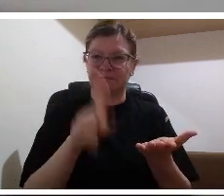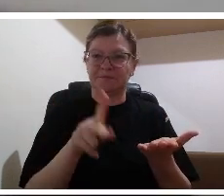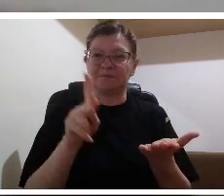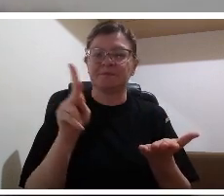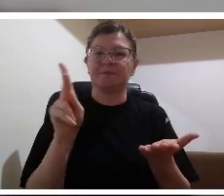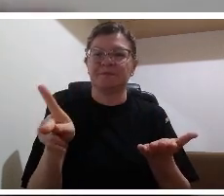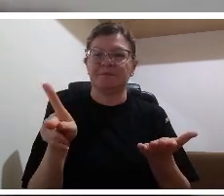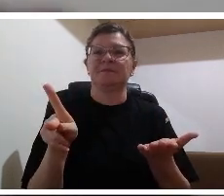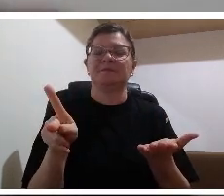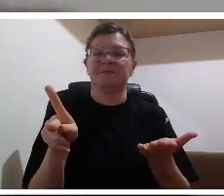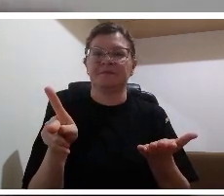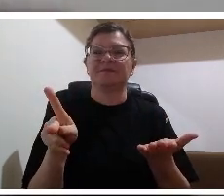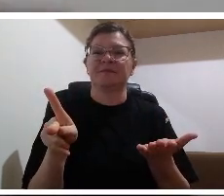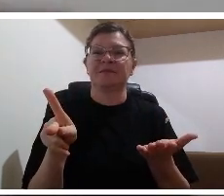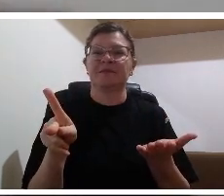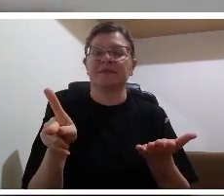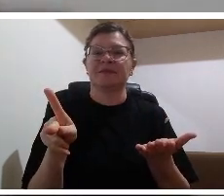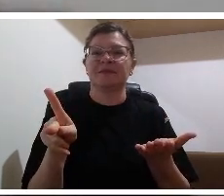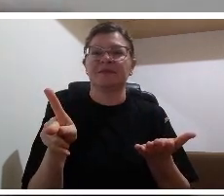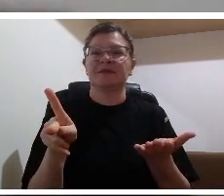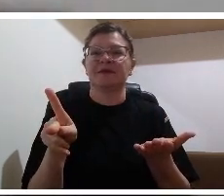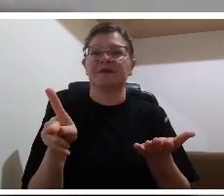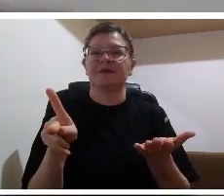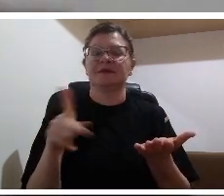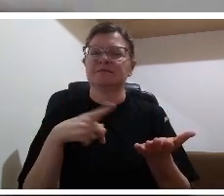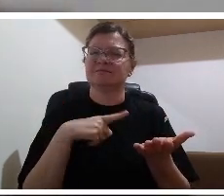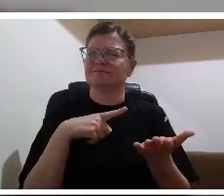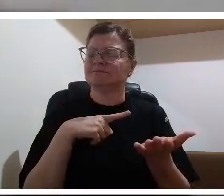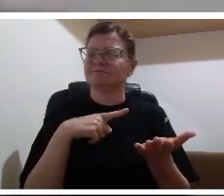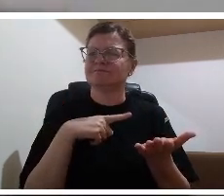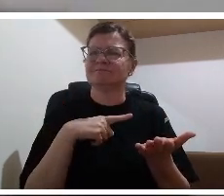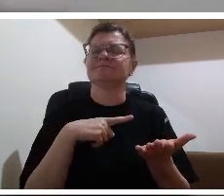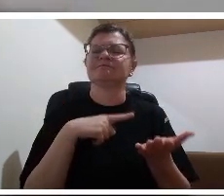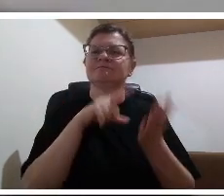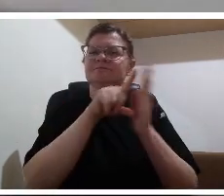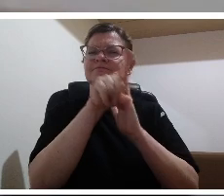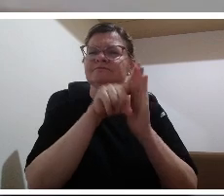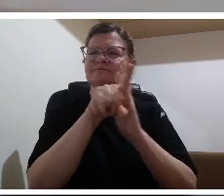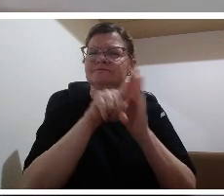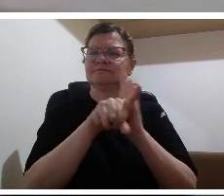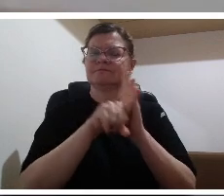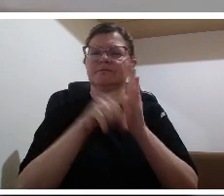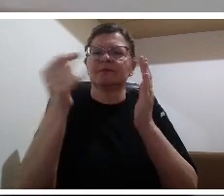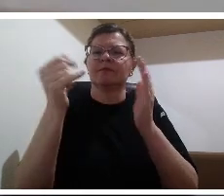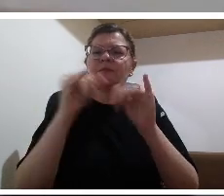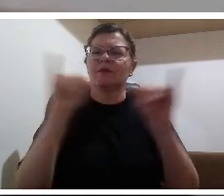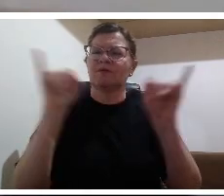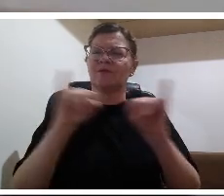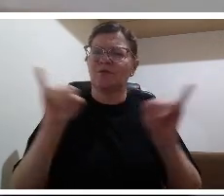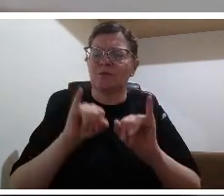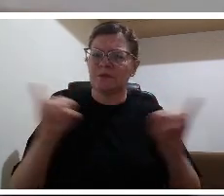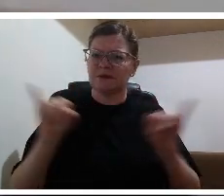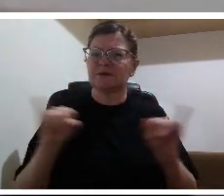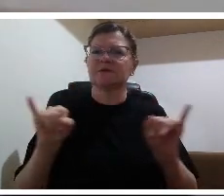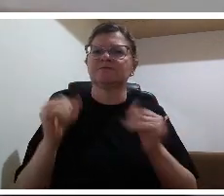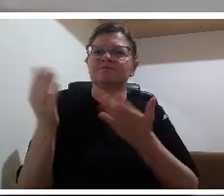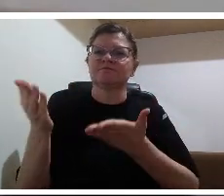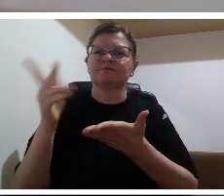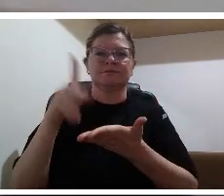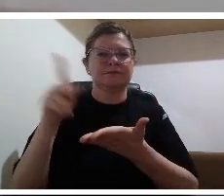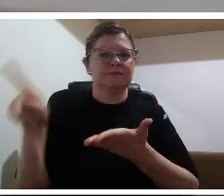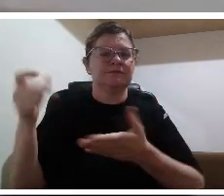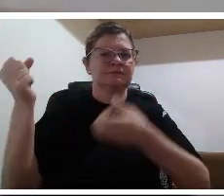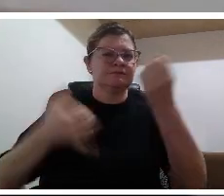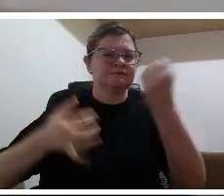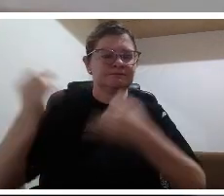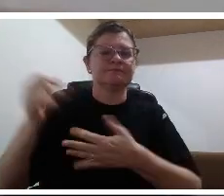nos trouxe é realmente uma questão dessa nova forma de relação do professor e